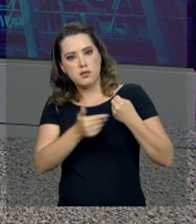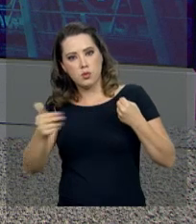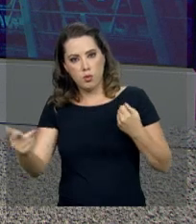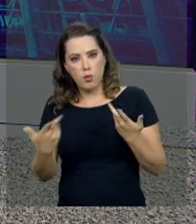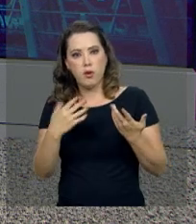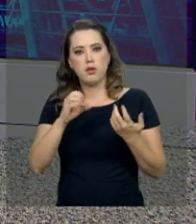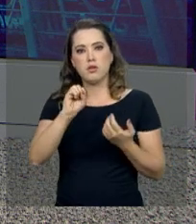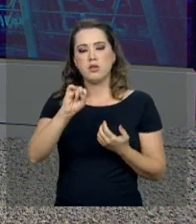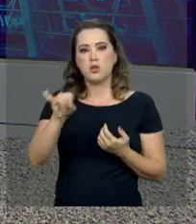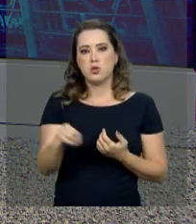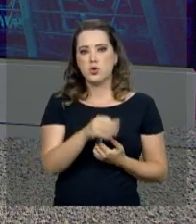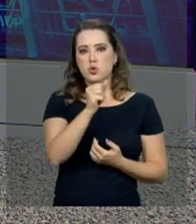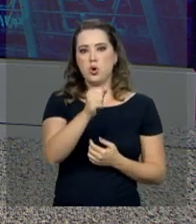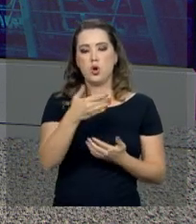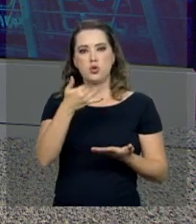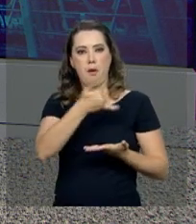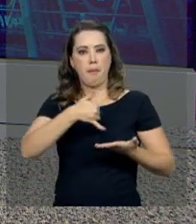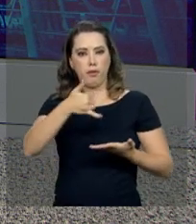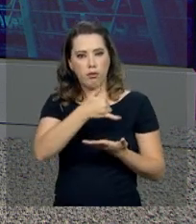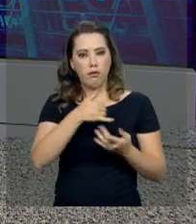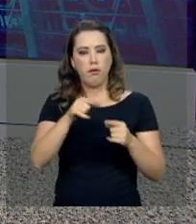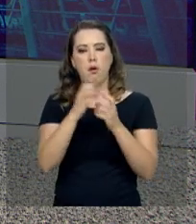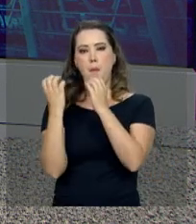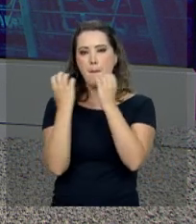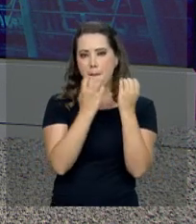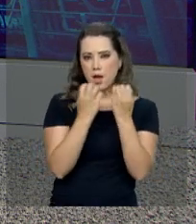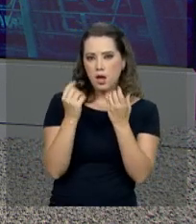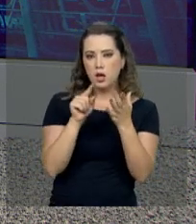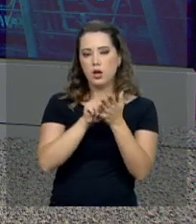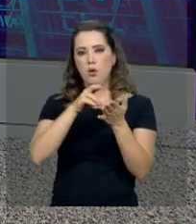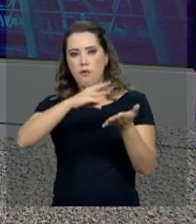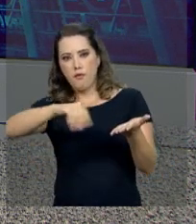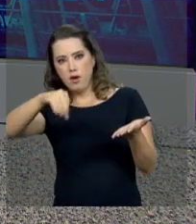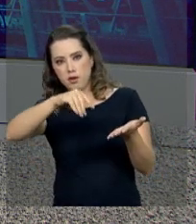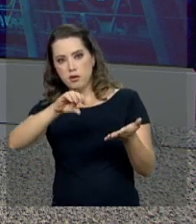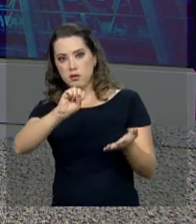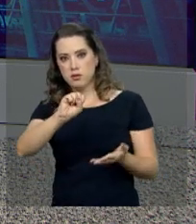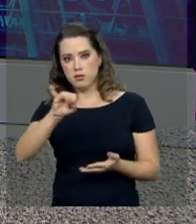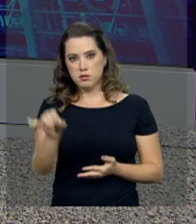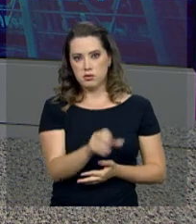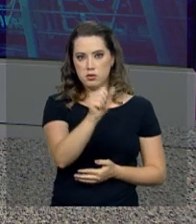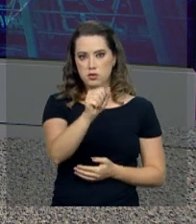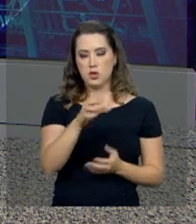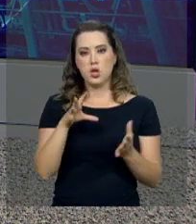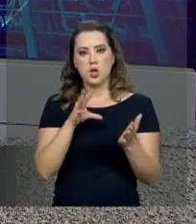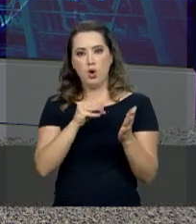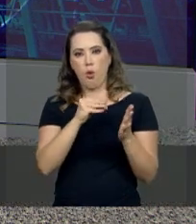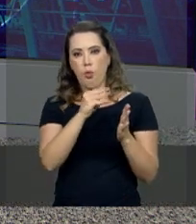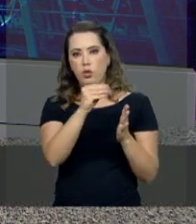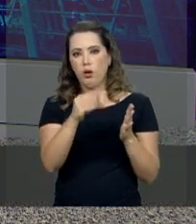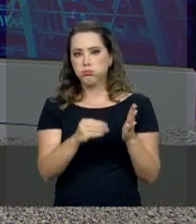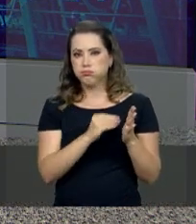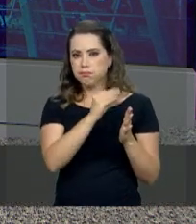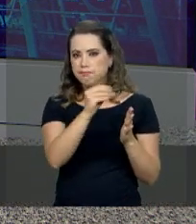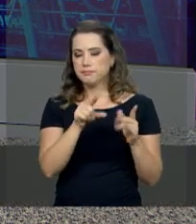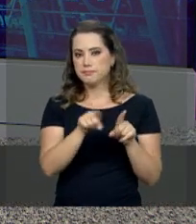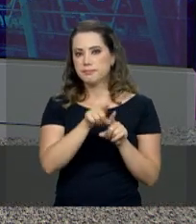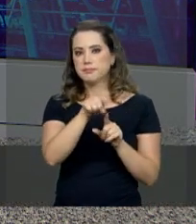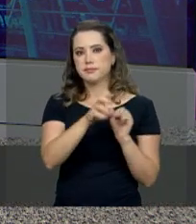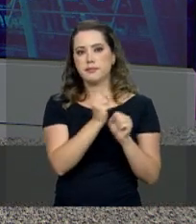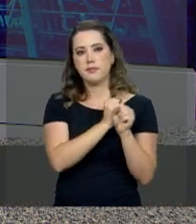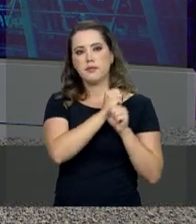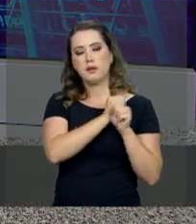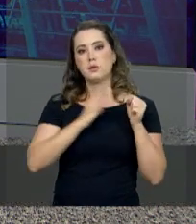principalmente petróleo bruto, soja, milho, farelo de soja e algodão. No ano, o superávit comercial da balança já